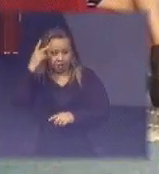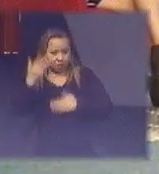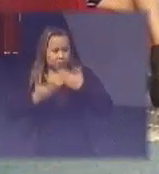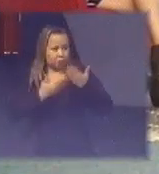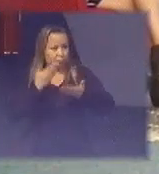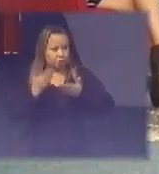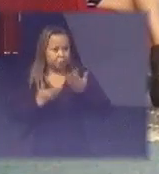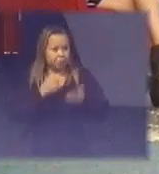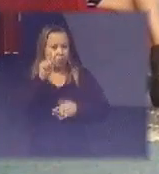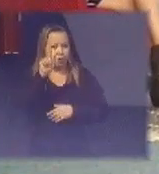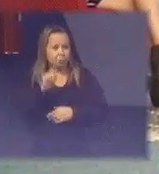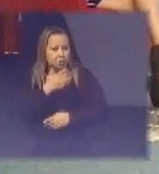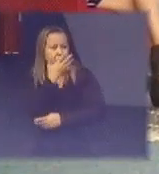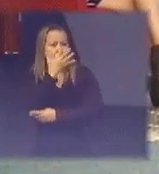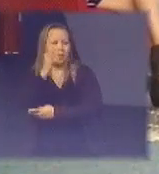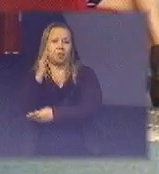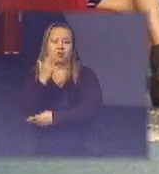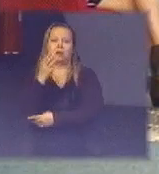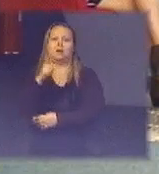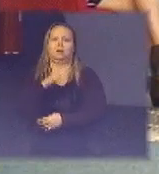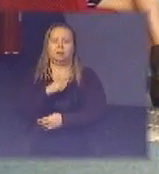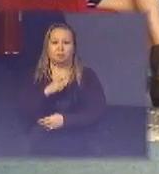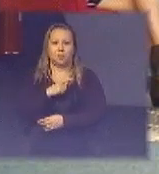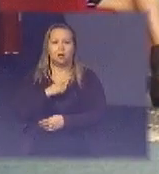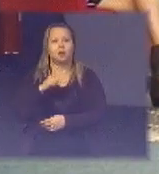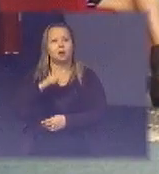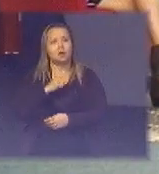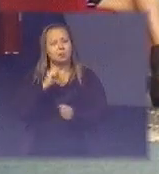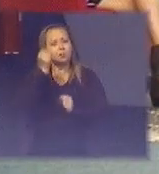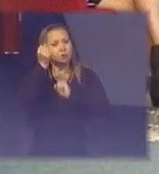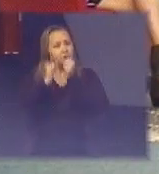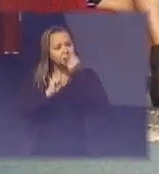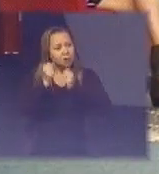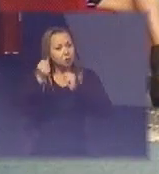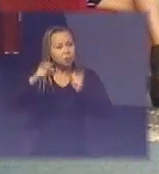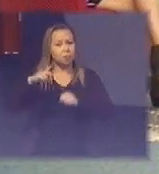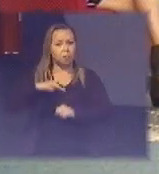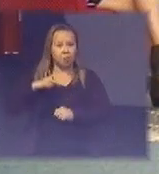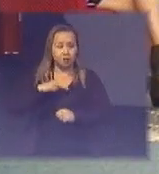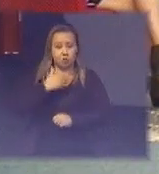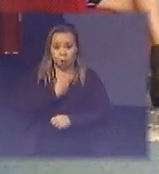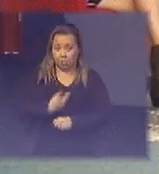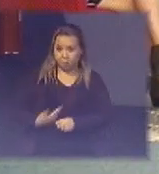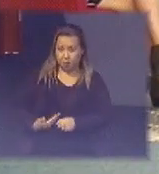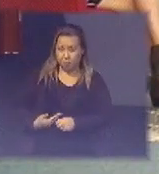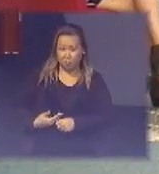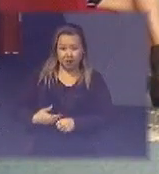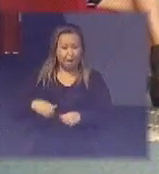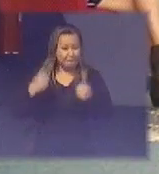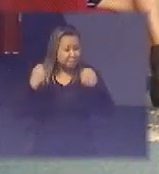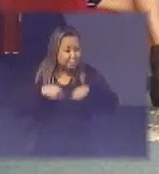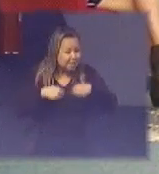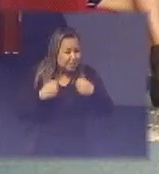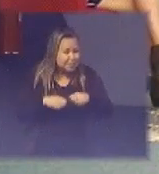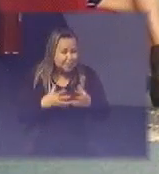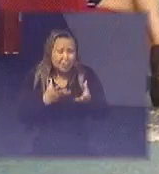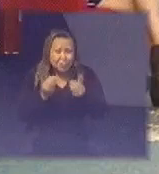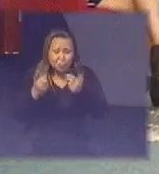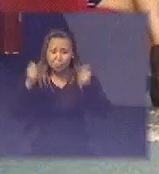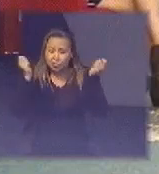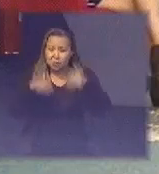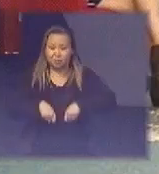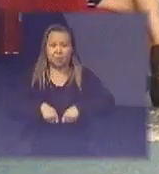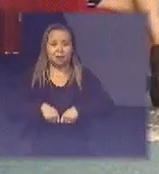suas instituições e a gente tem no setor privado no setor público uma grande carência de capacitação de você ter cursos